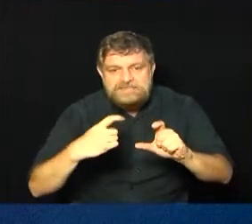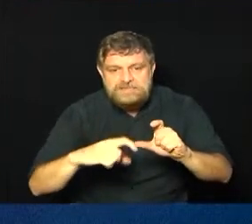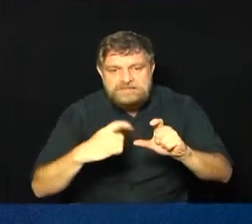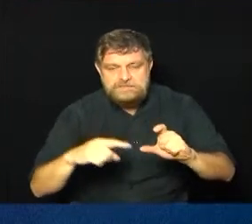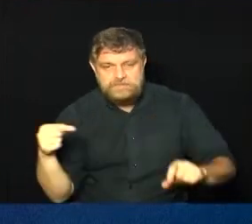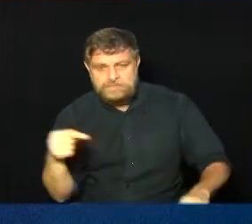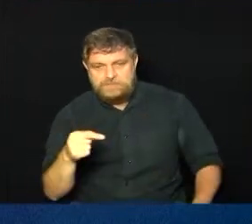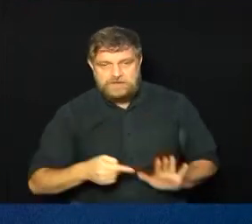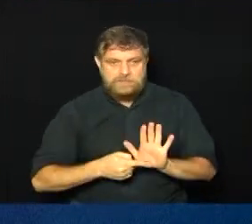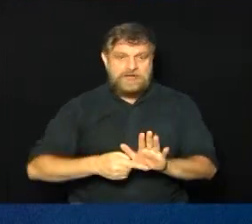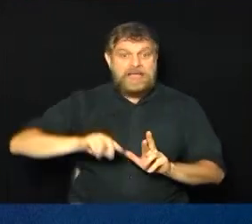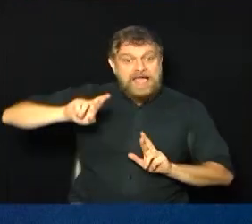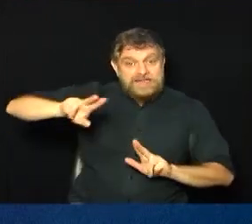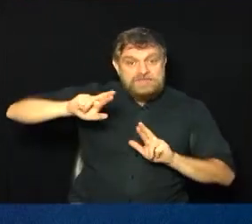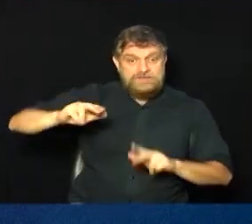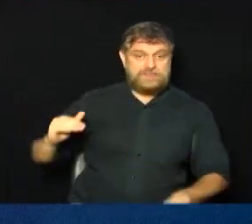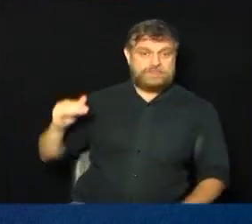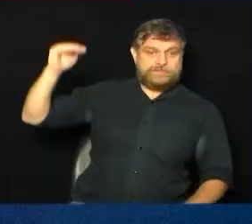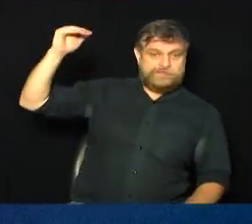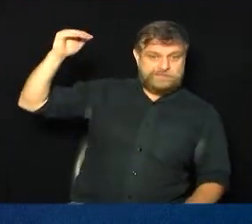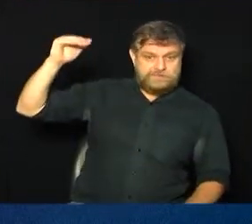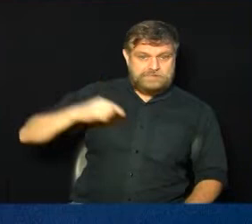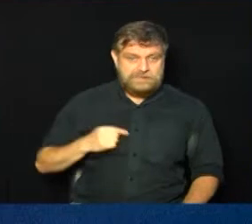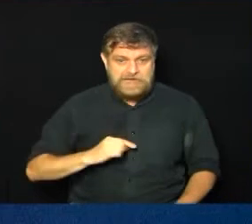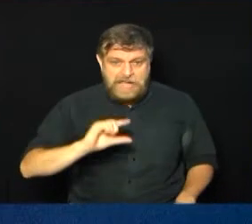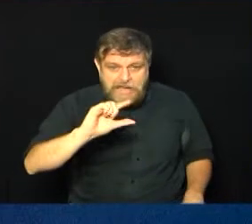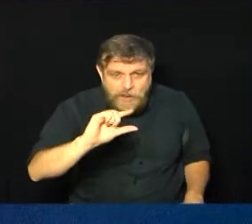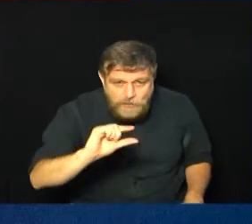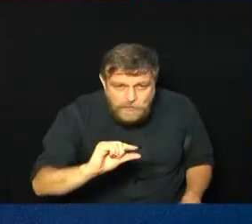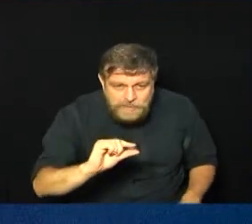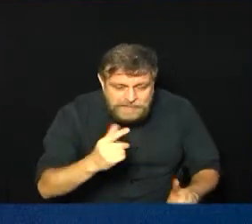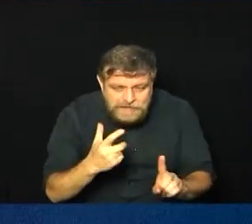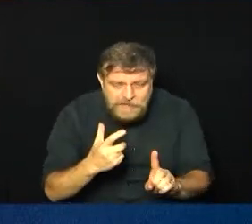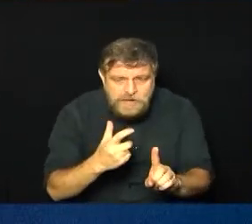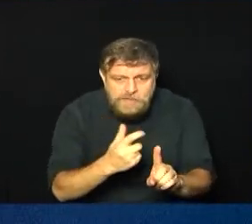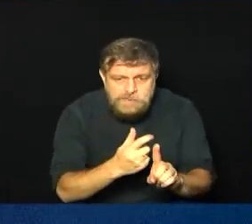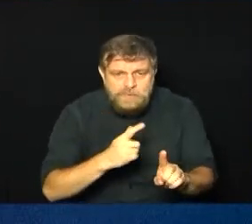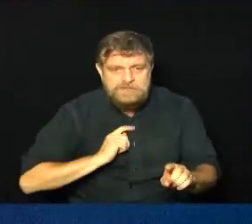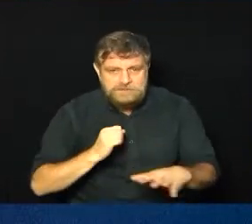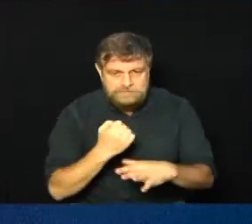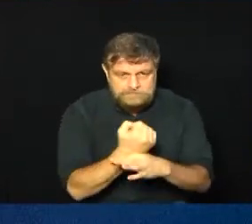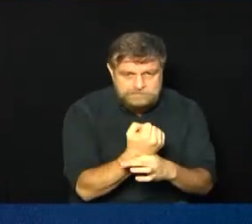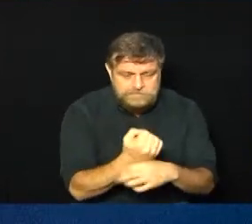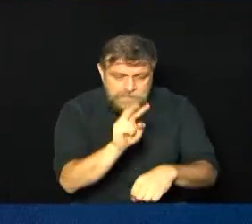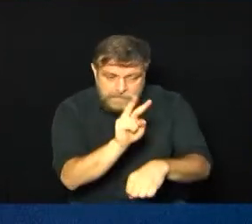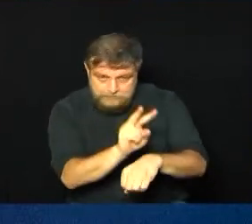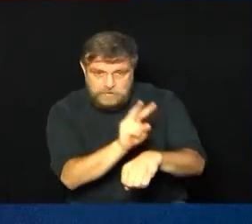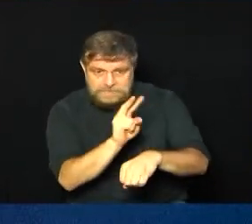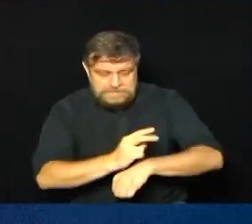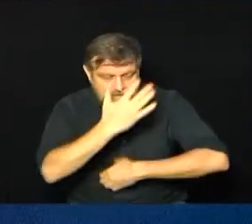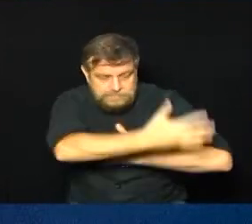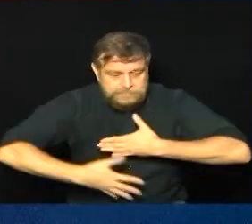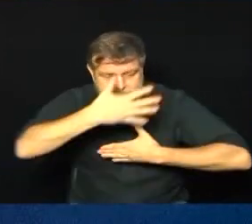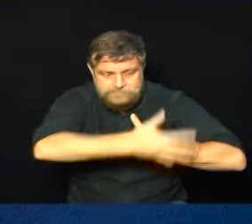apresentação diferente da vacina do adulto, a dose é menor, e isso garante a mesma proteção das